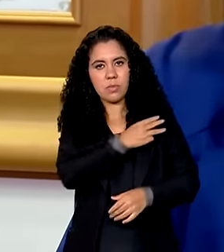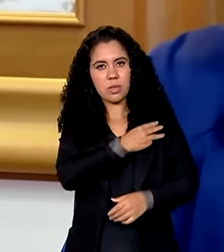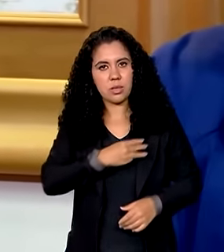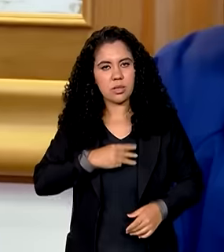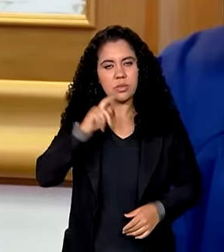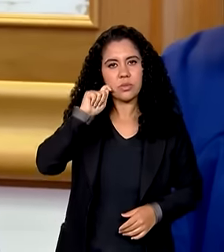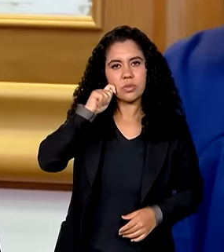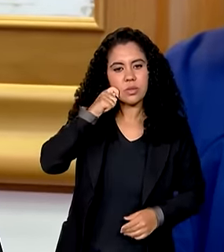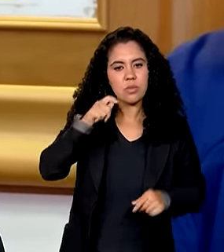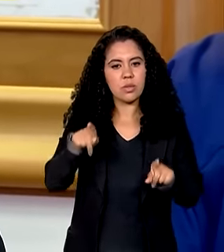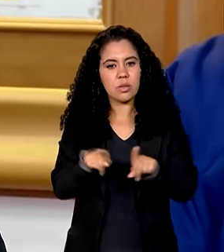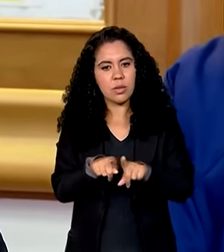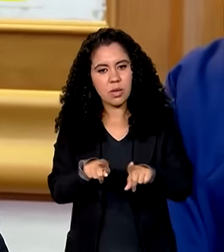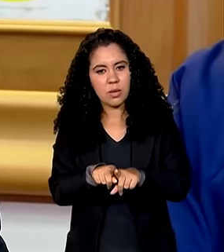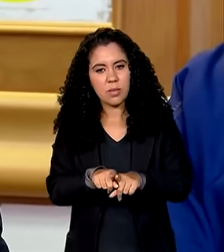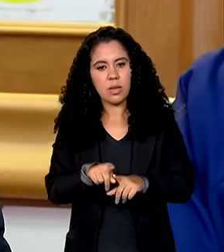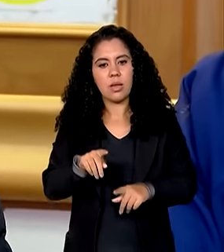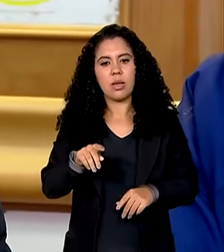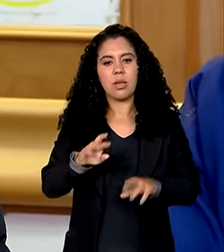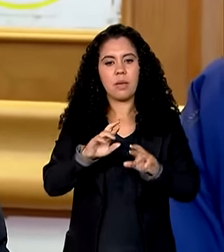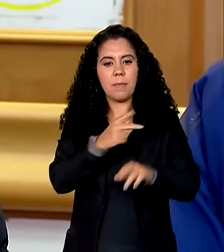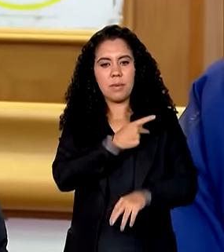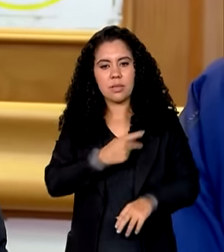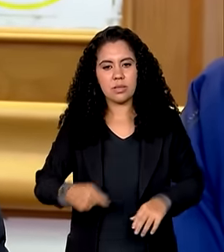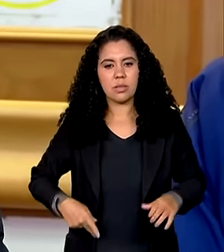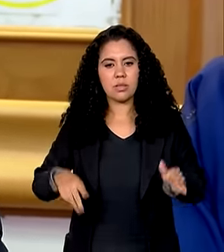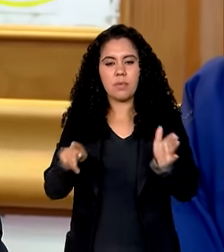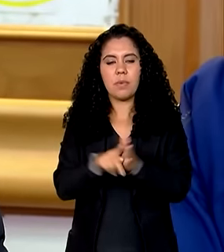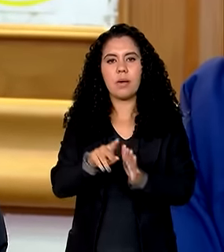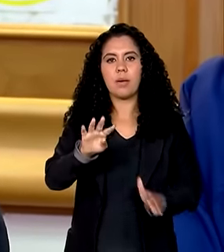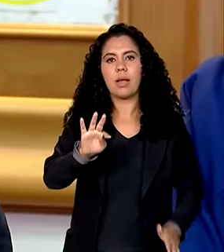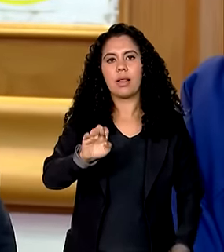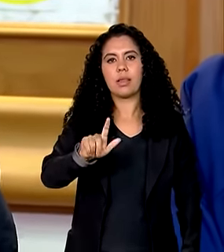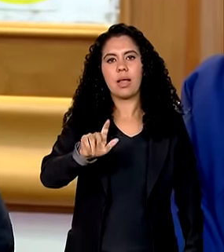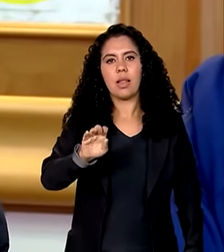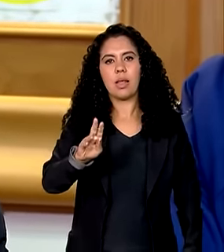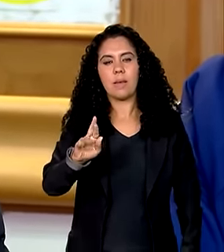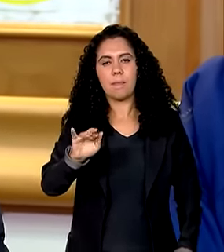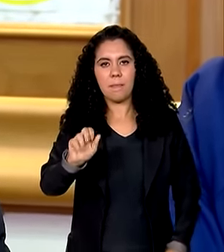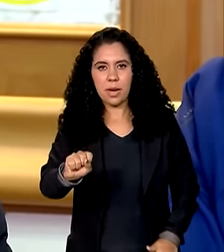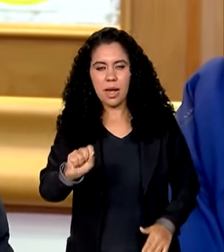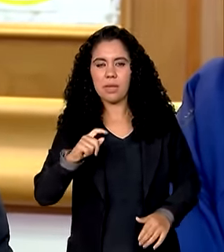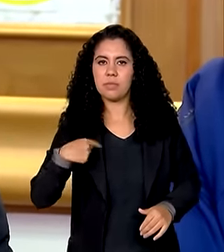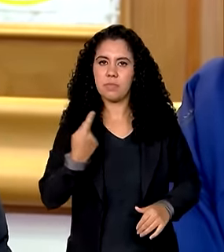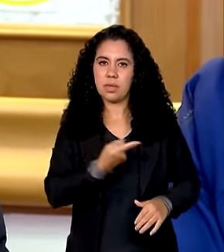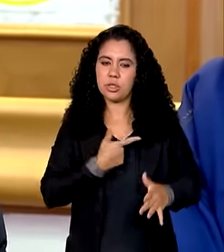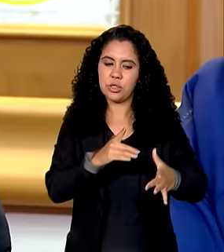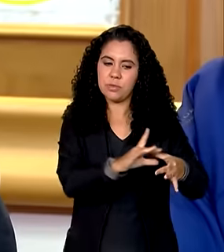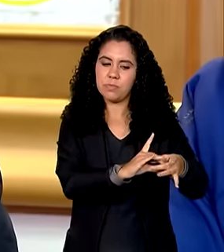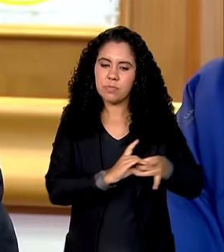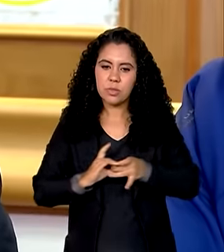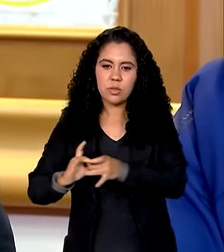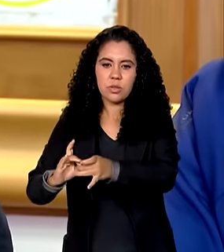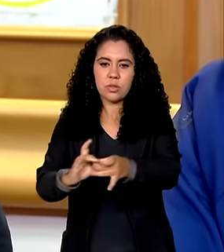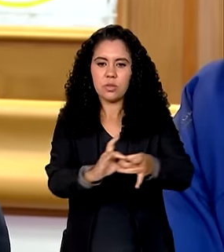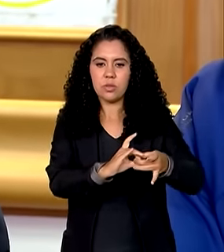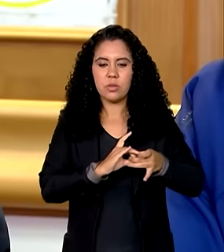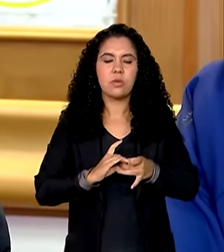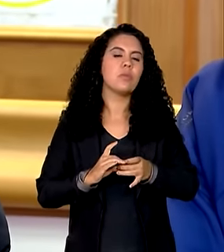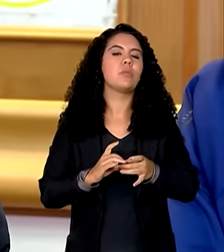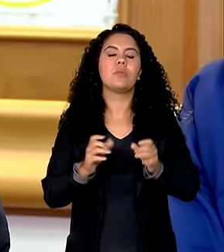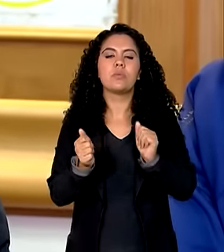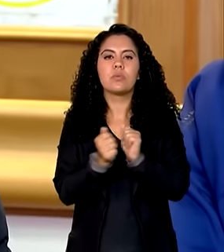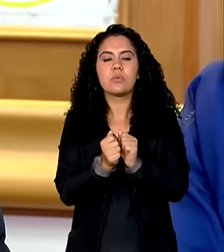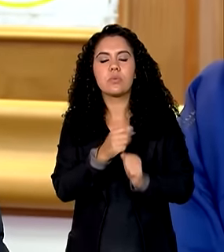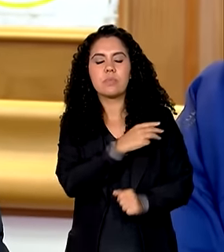presidente da Telebrás e demais órgãos para nos somarmos aqui ao ministro Pimenta